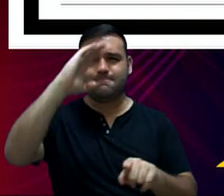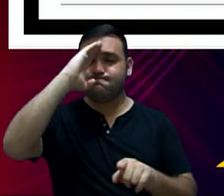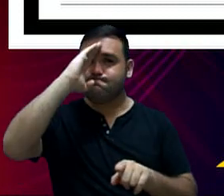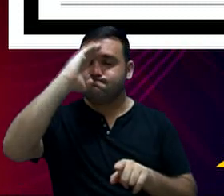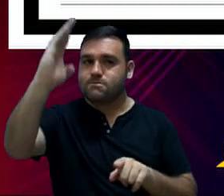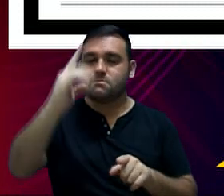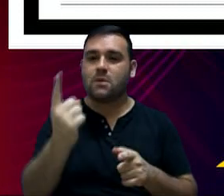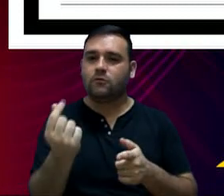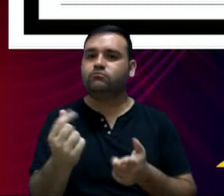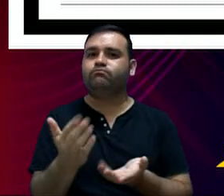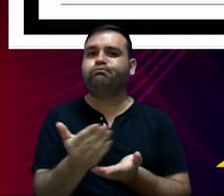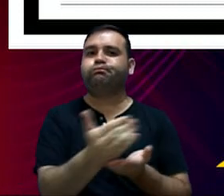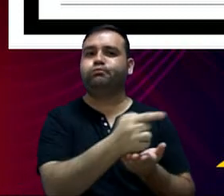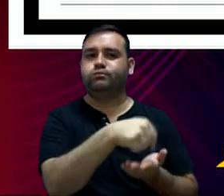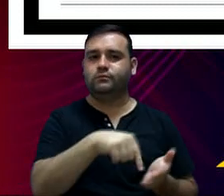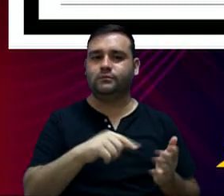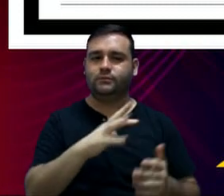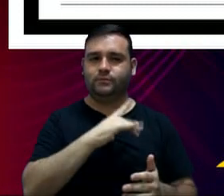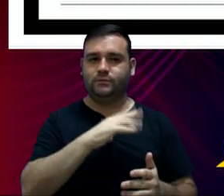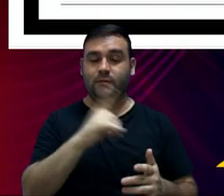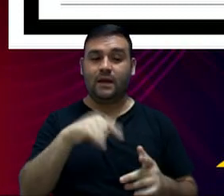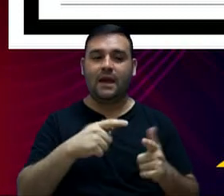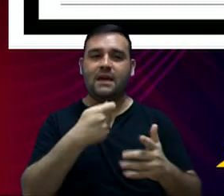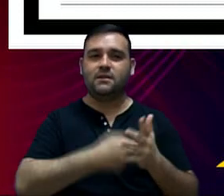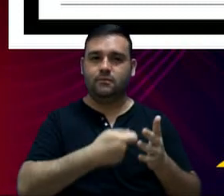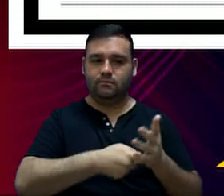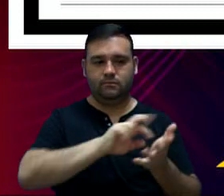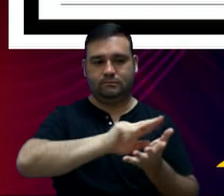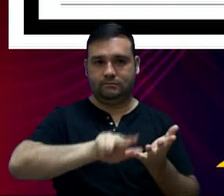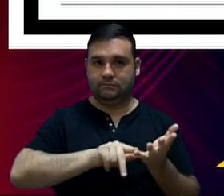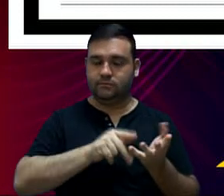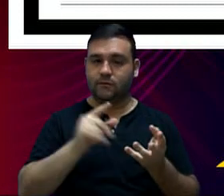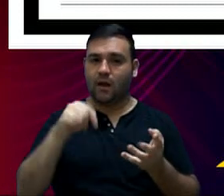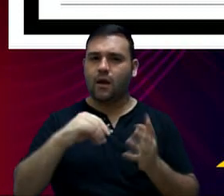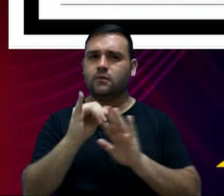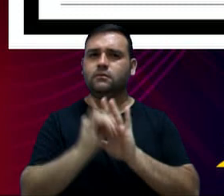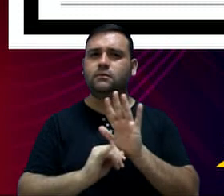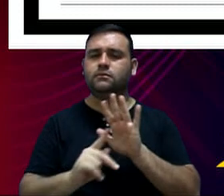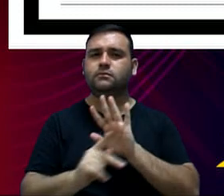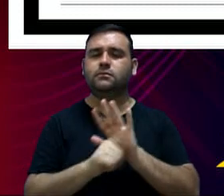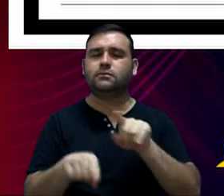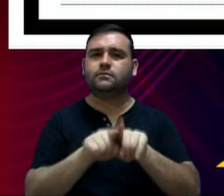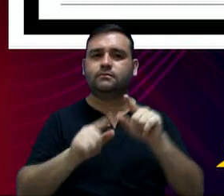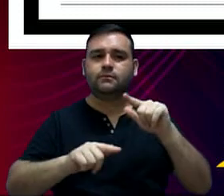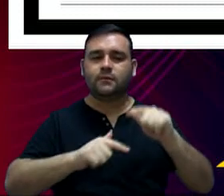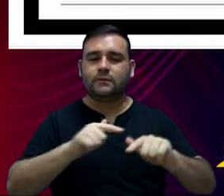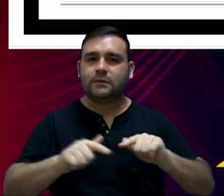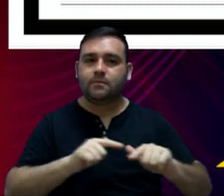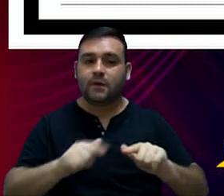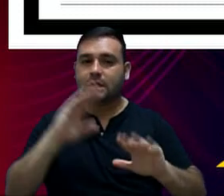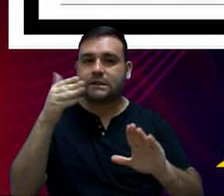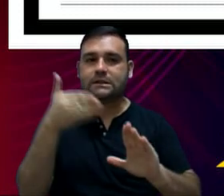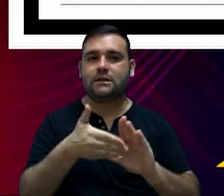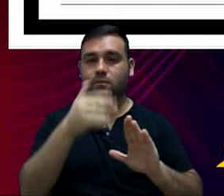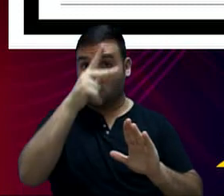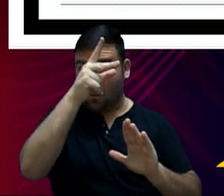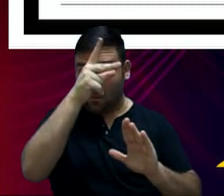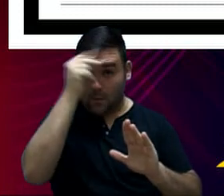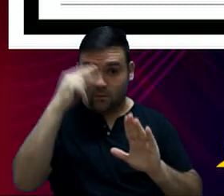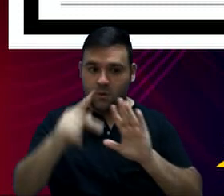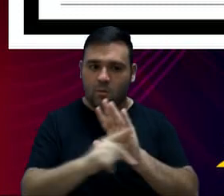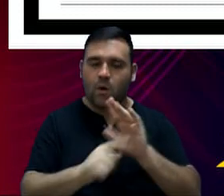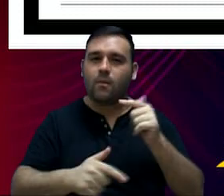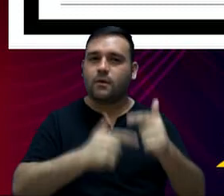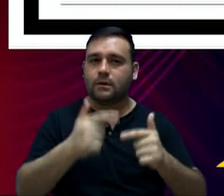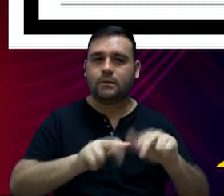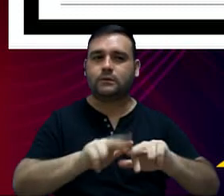receitas do município, Imposto Sobre Serviços, esse é o Imposto de Atuação Direta da Municipalidade, e